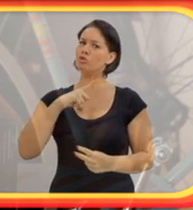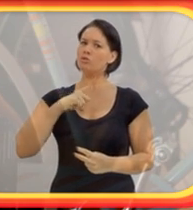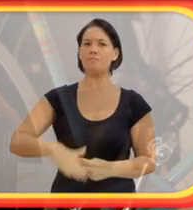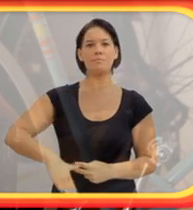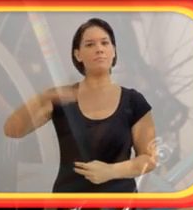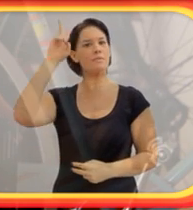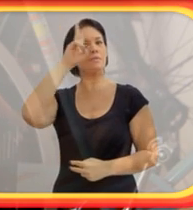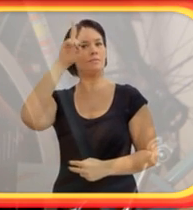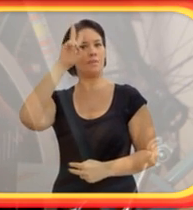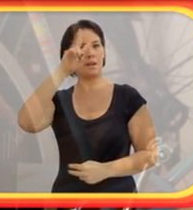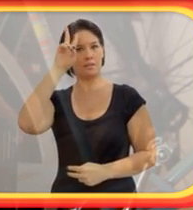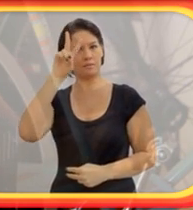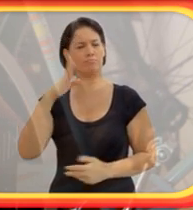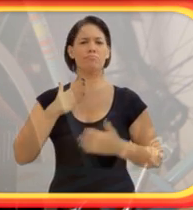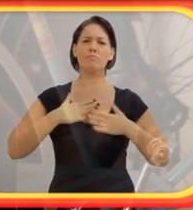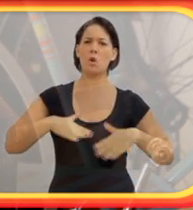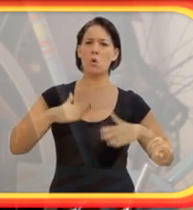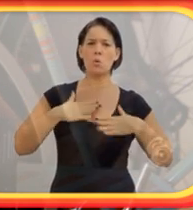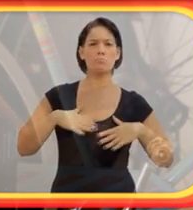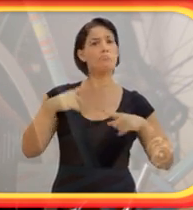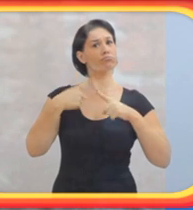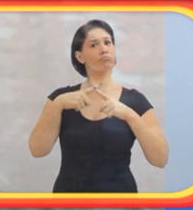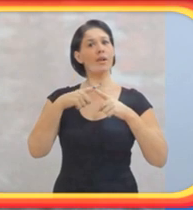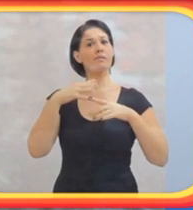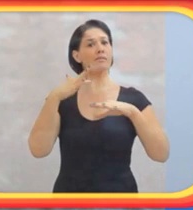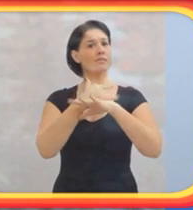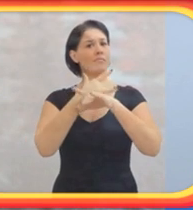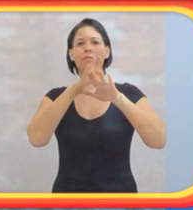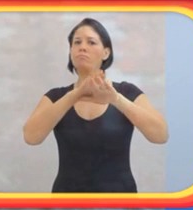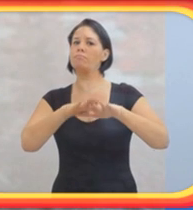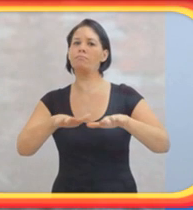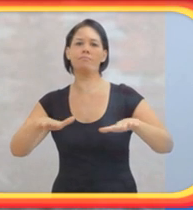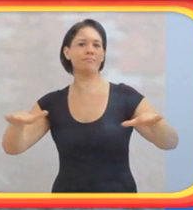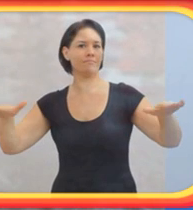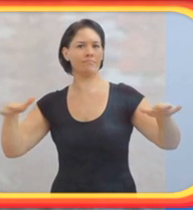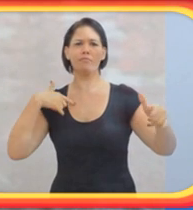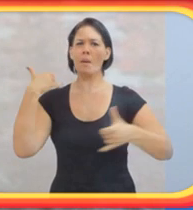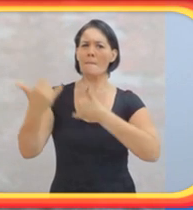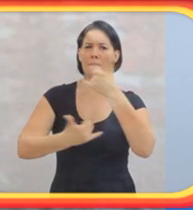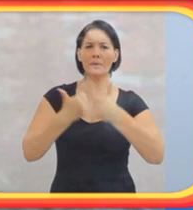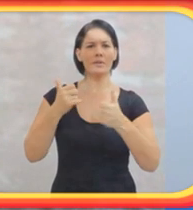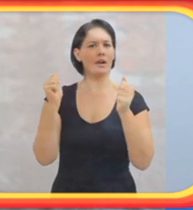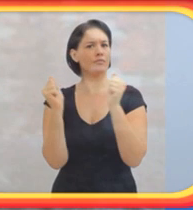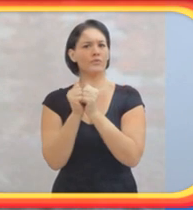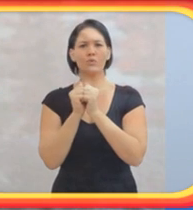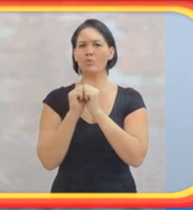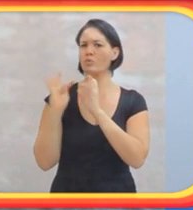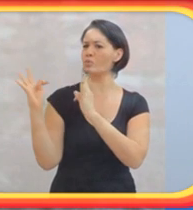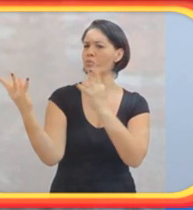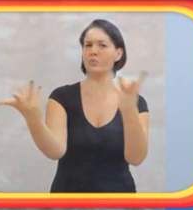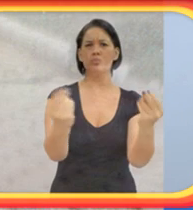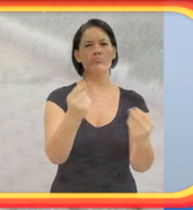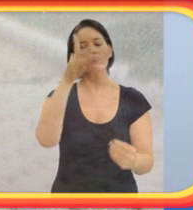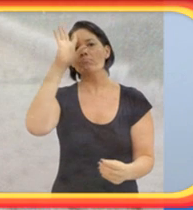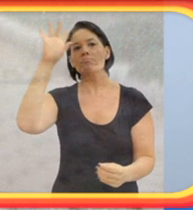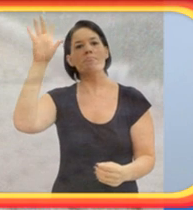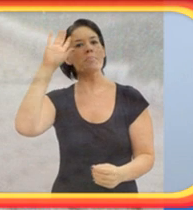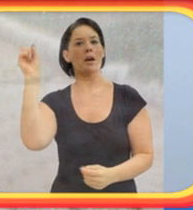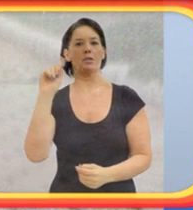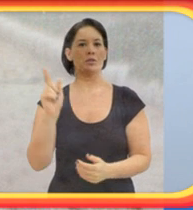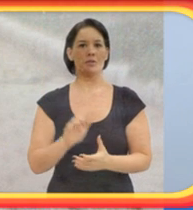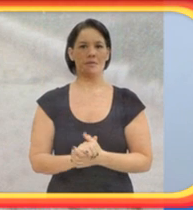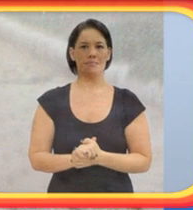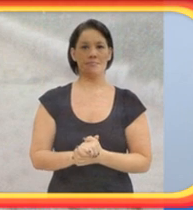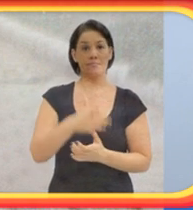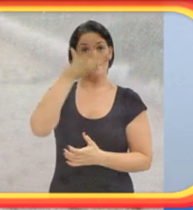a gente veio para Balneário Camboriú, eu tive uma infância ainda mais tranquila, ainda por ser uma cidade totalmente plana. Eu brinquei na minha infância de tudo